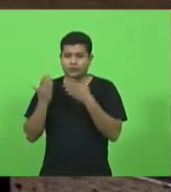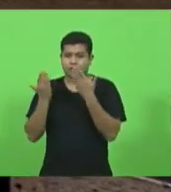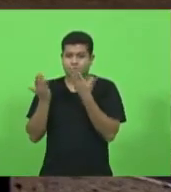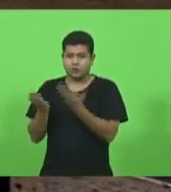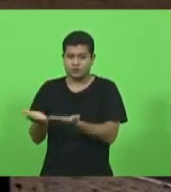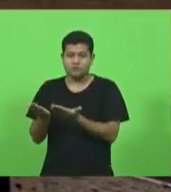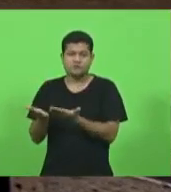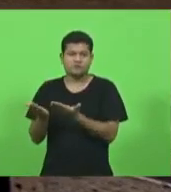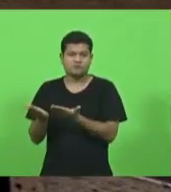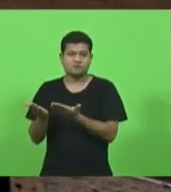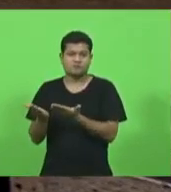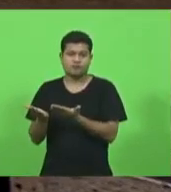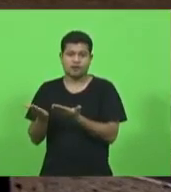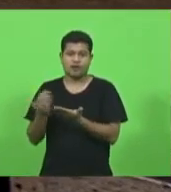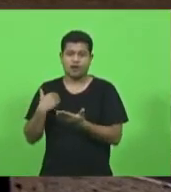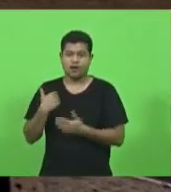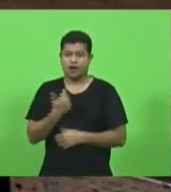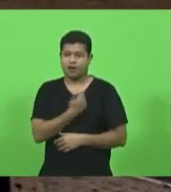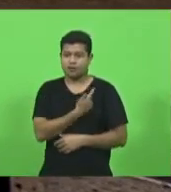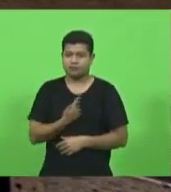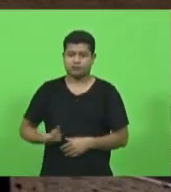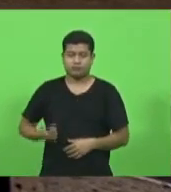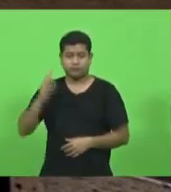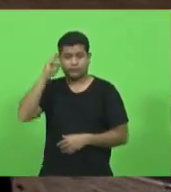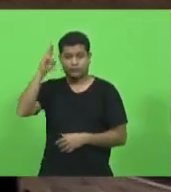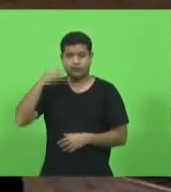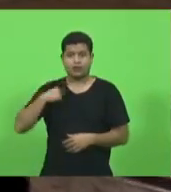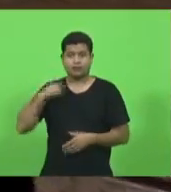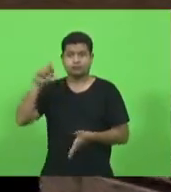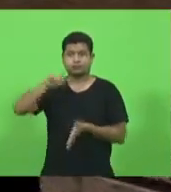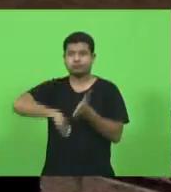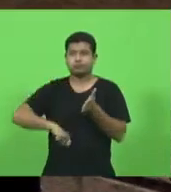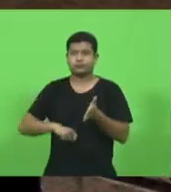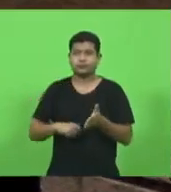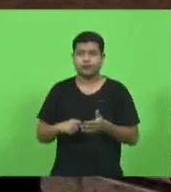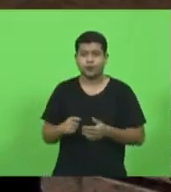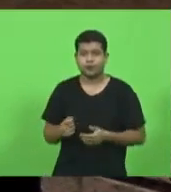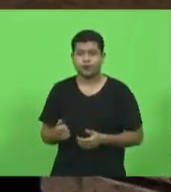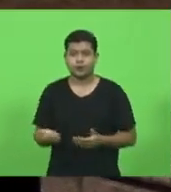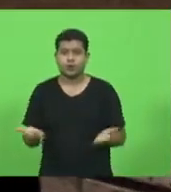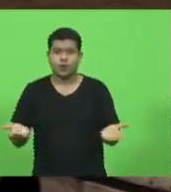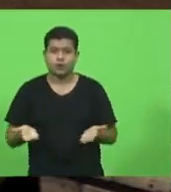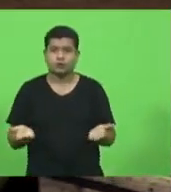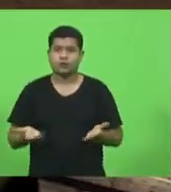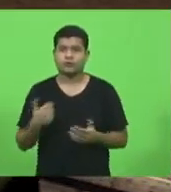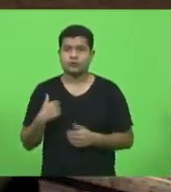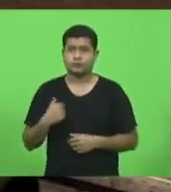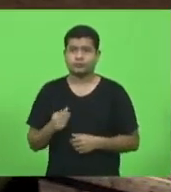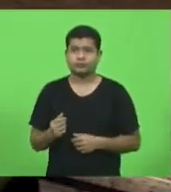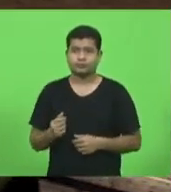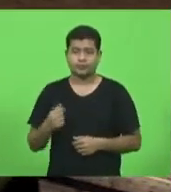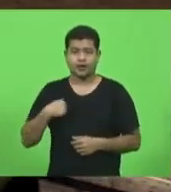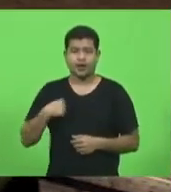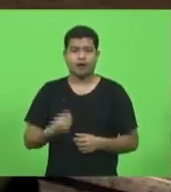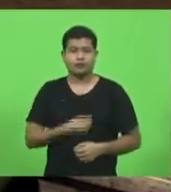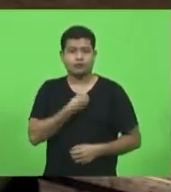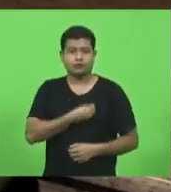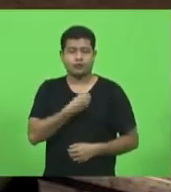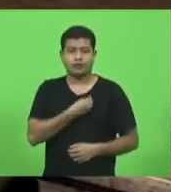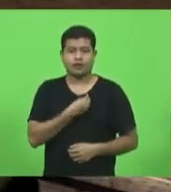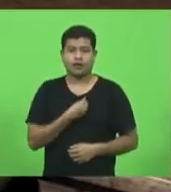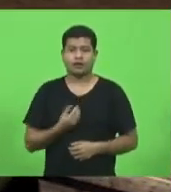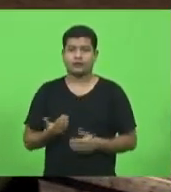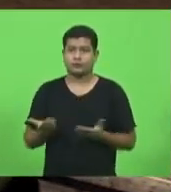porque essa lei por ele foi sancionada e nós estamos vivendo esse momento da vacinação. E existem